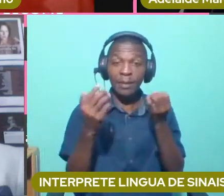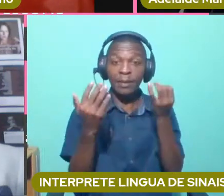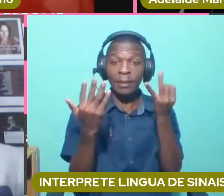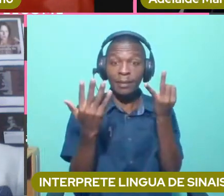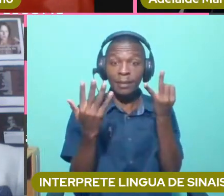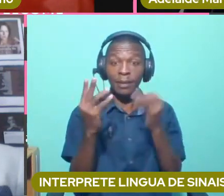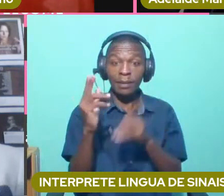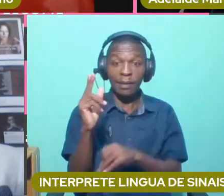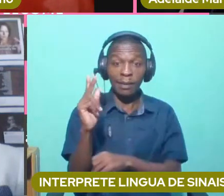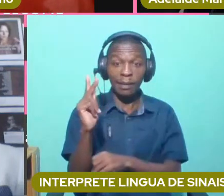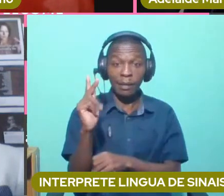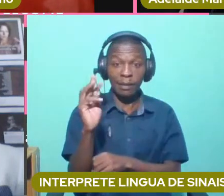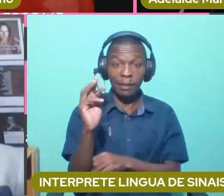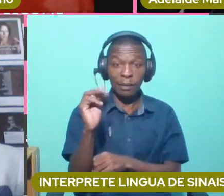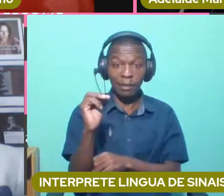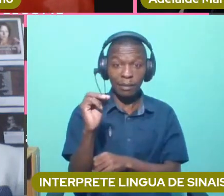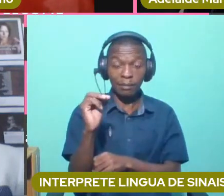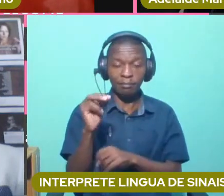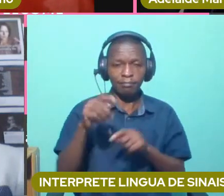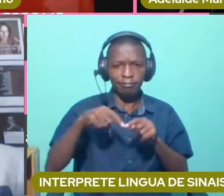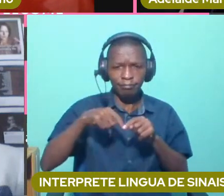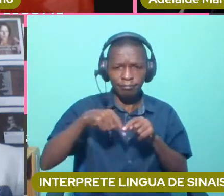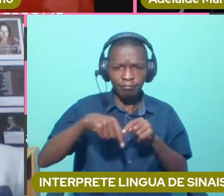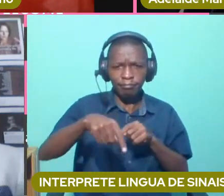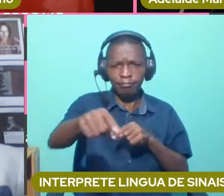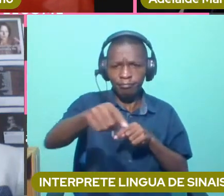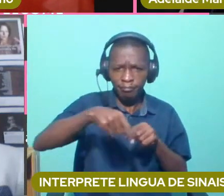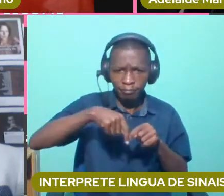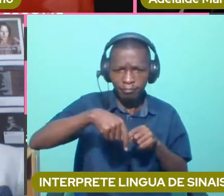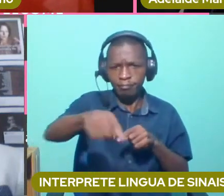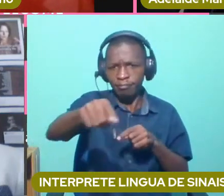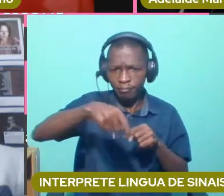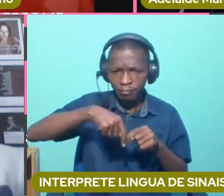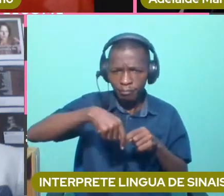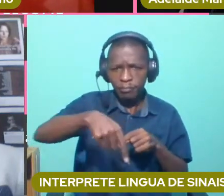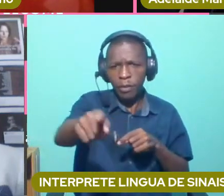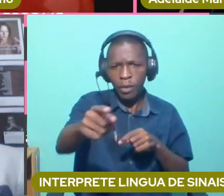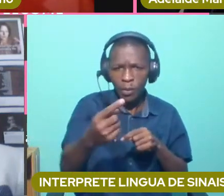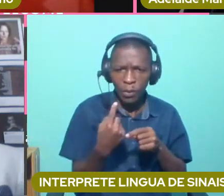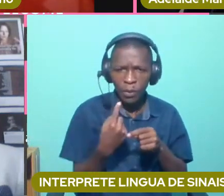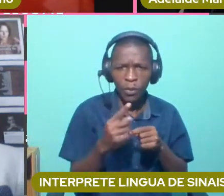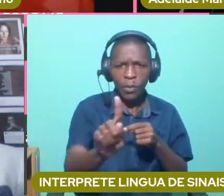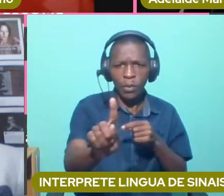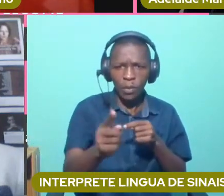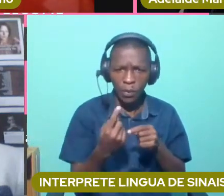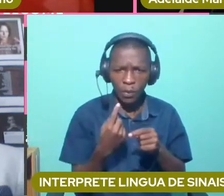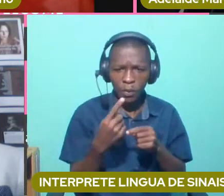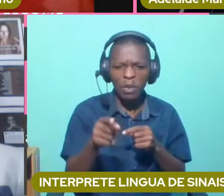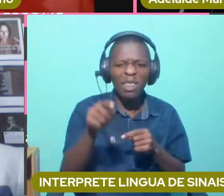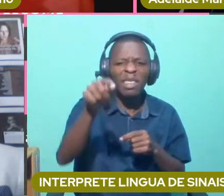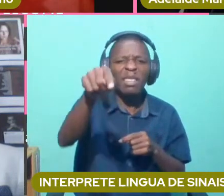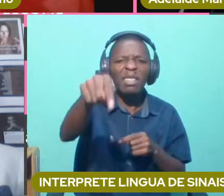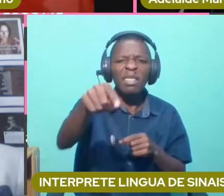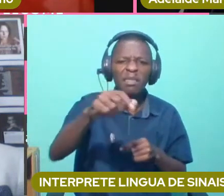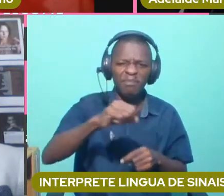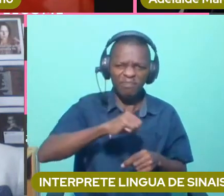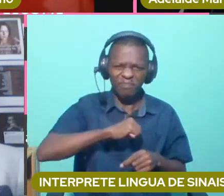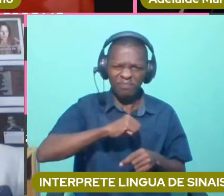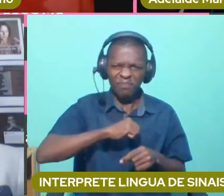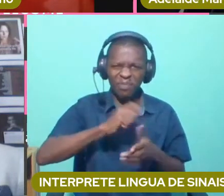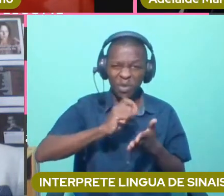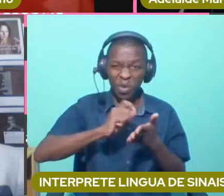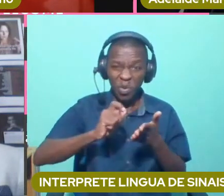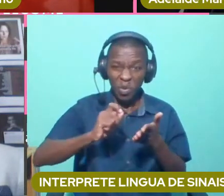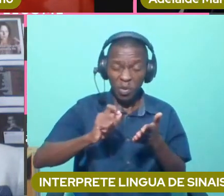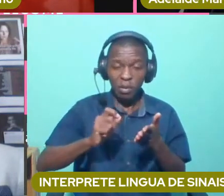colégio, onde tinha aulas, porque na altura não havia uma escola pública. Só quando eu passei para o quarto